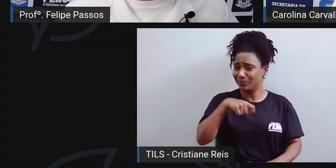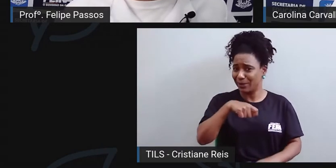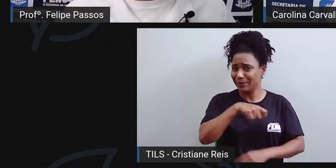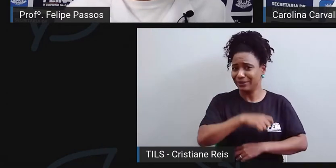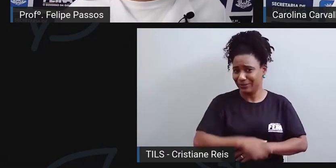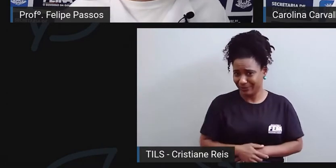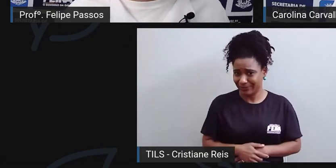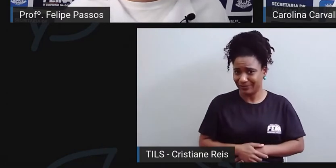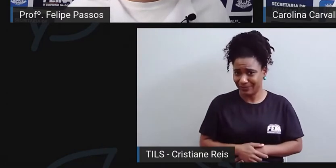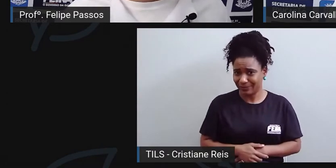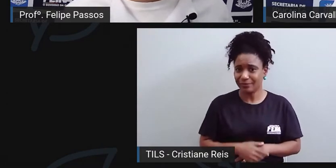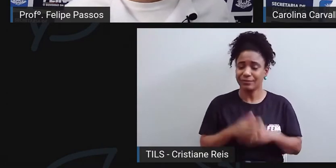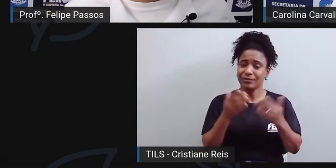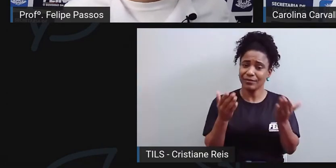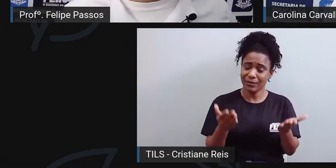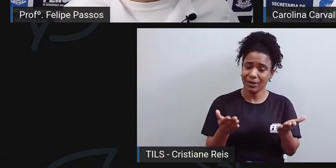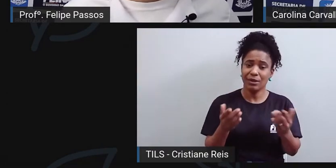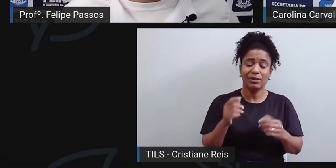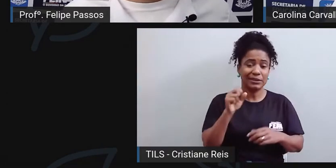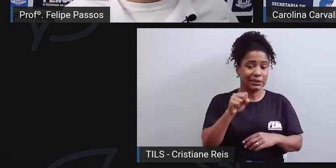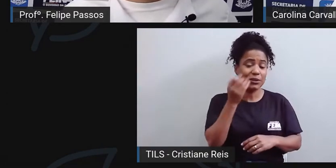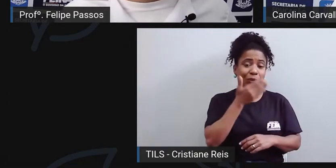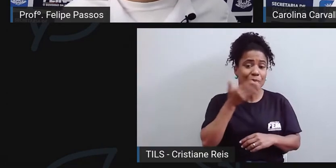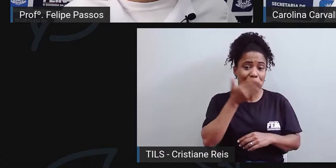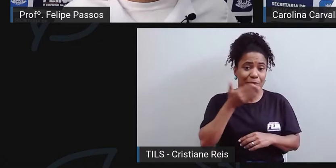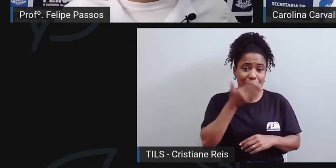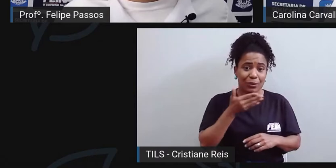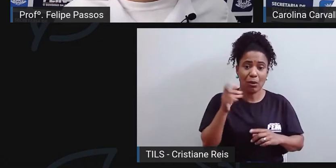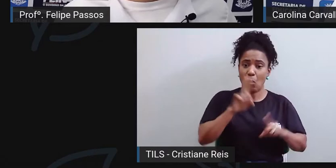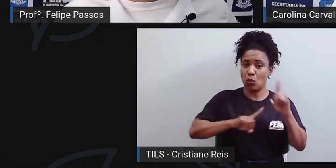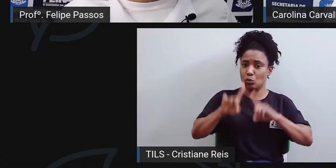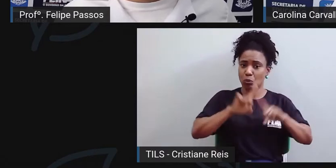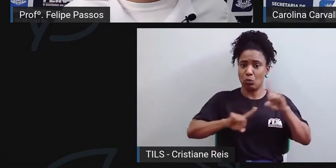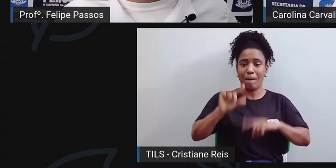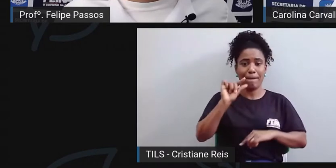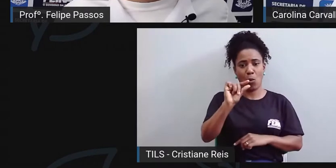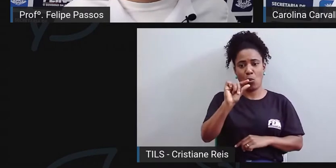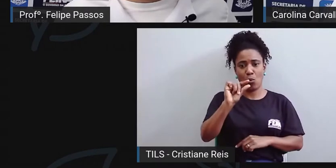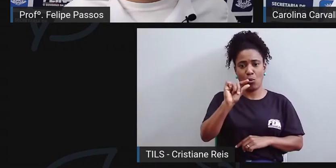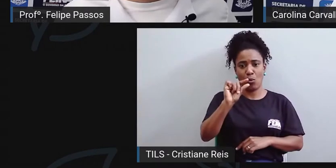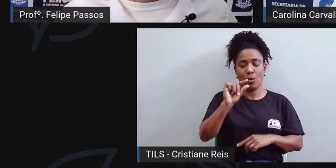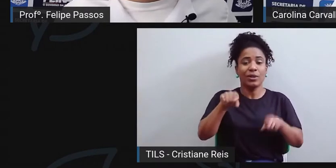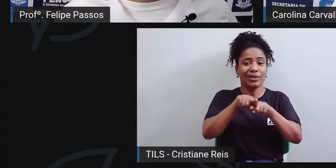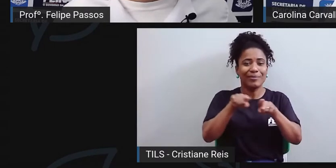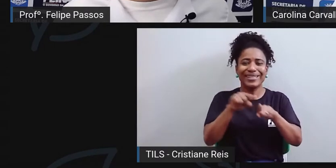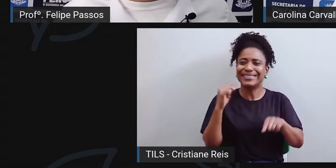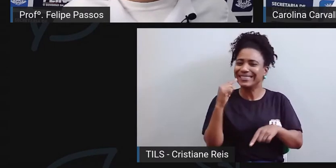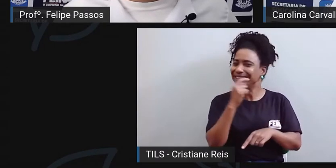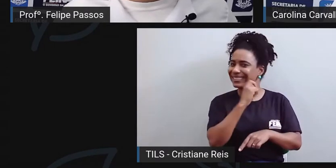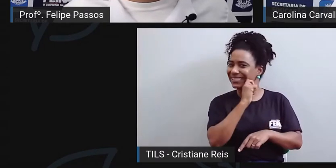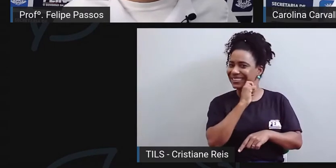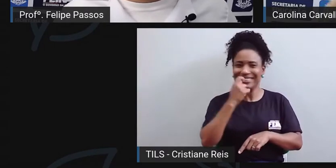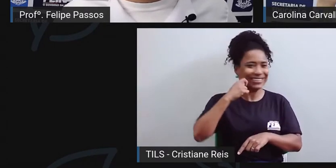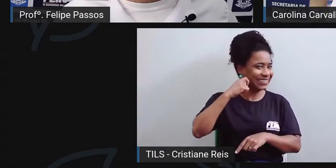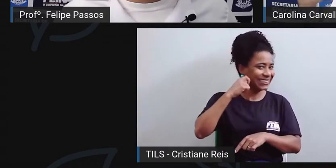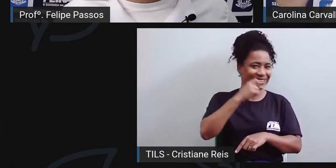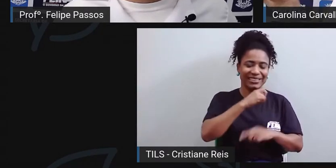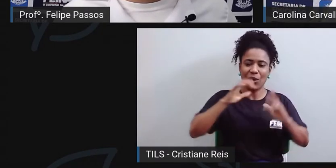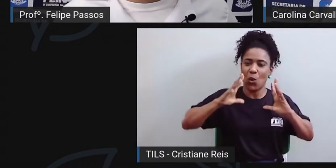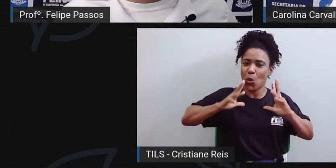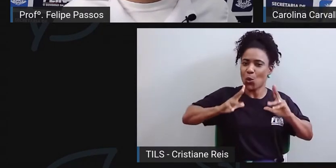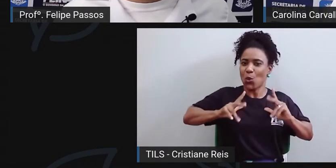controlar a ingestão de açúcar e fazer uma boa higienização, você vai conseguir, com certeza, mais